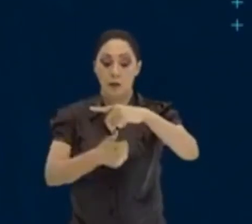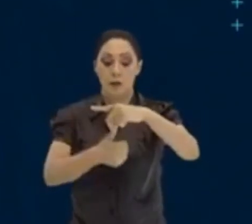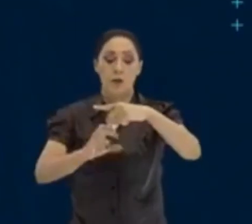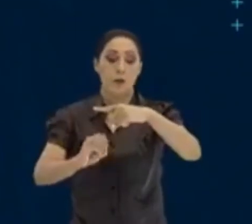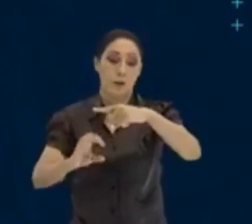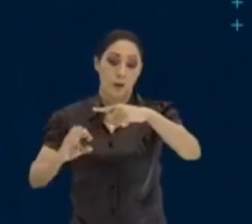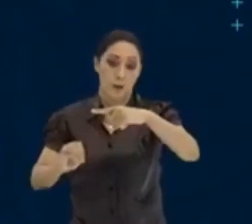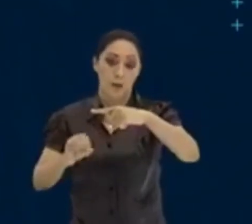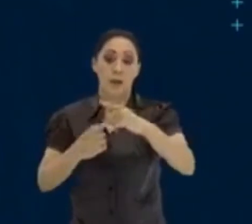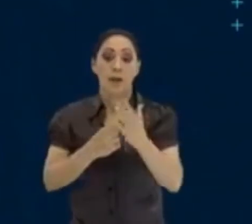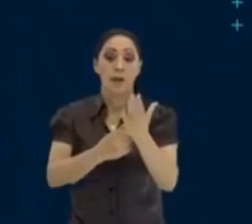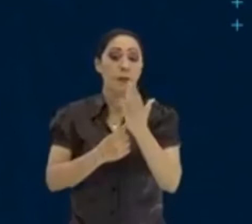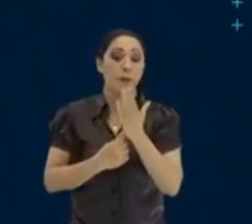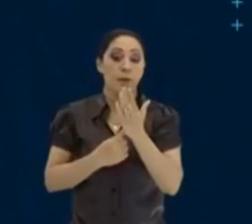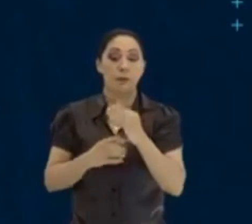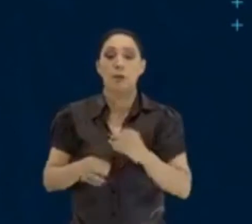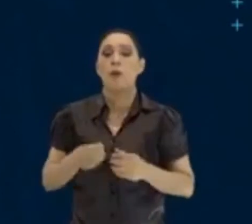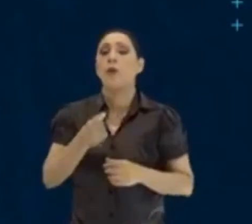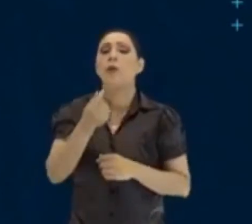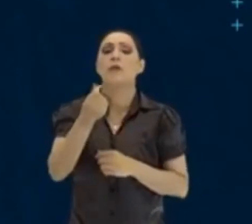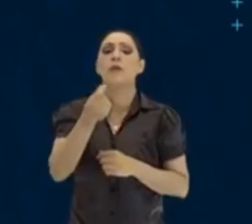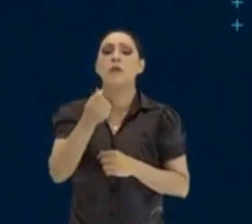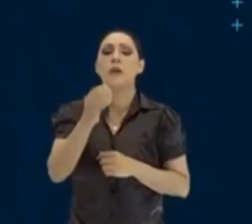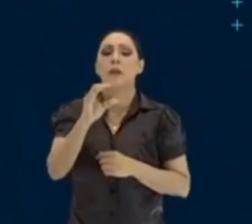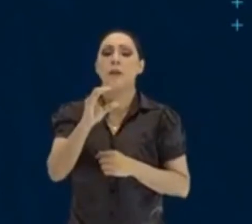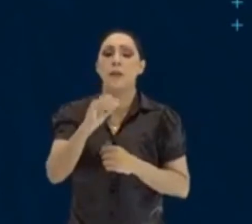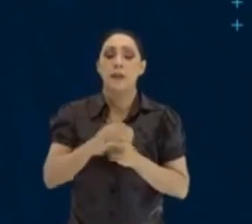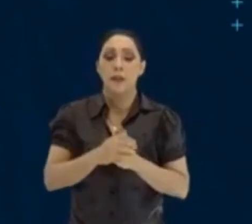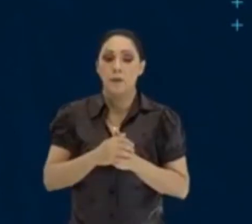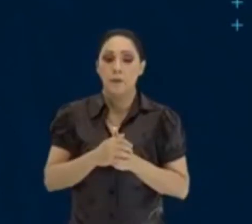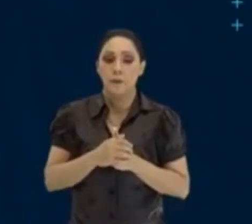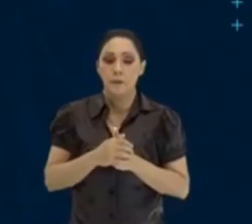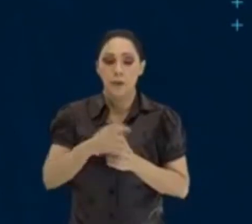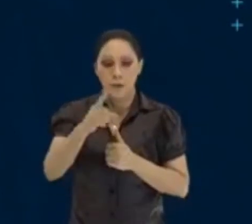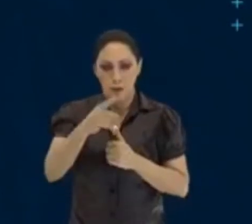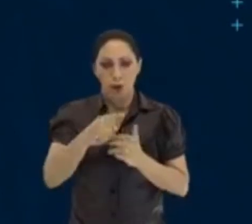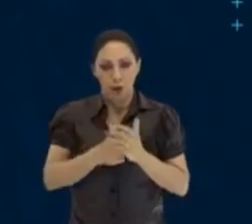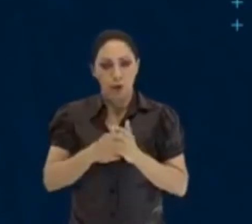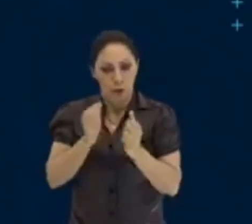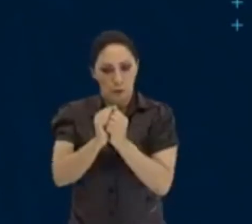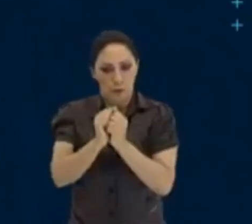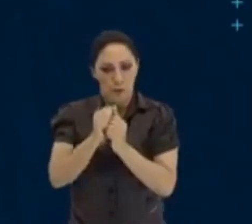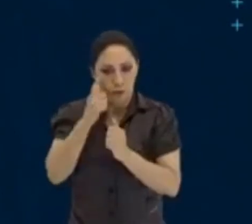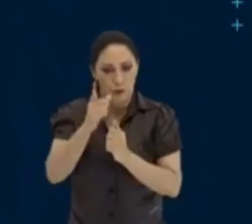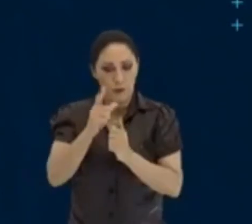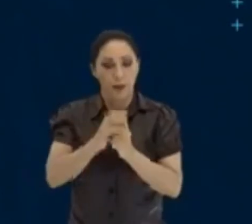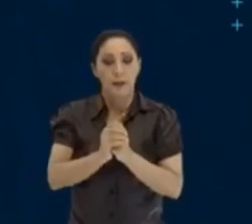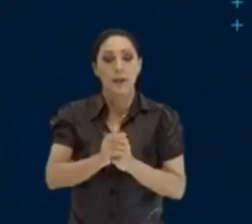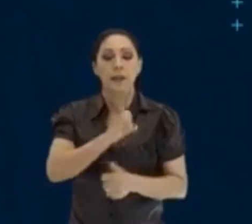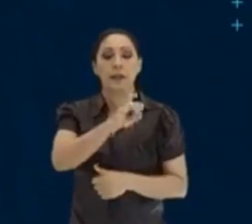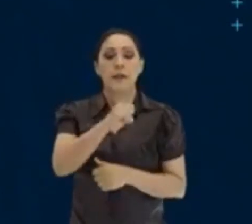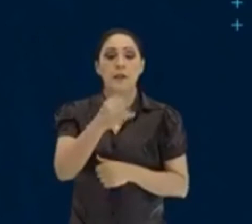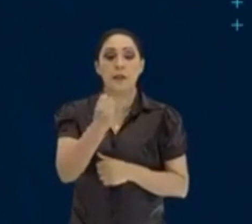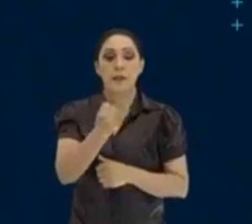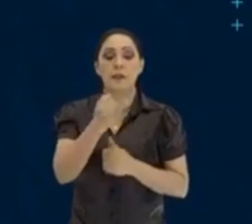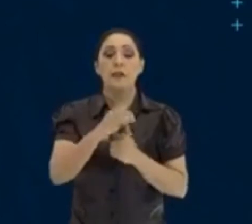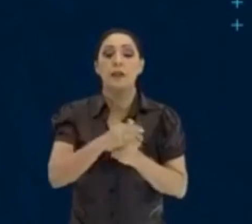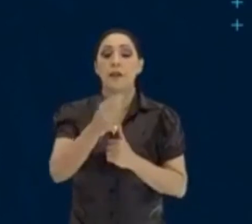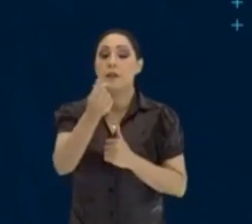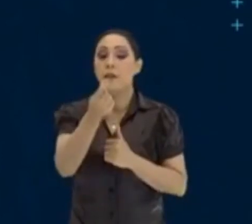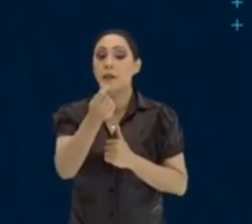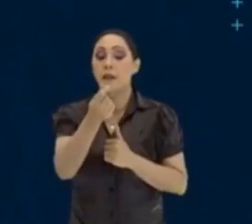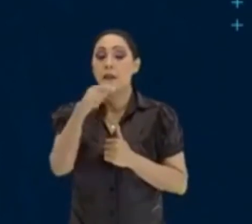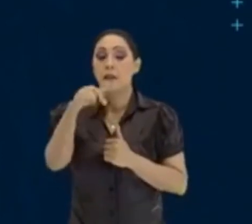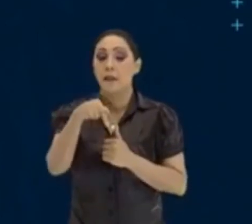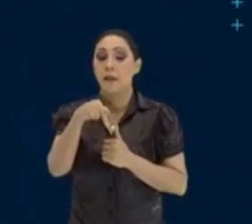Fala para mim, quanto é o capital? Eu vou jogar direto aqui, será que você consegue me acompanhar? O capital, capital de 7.500 reais.